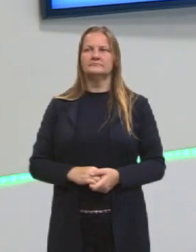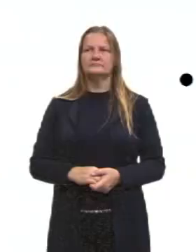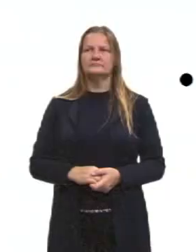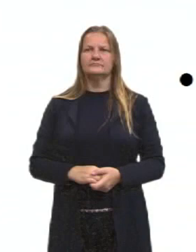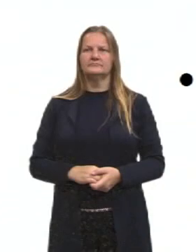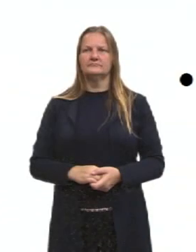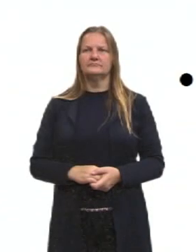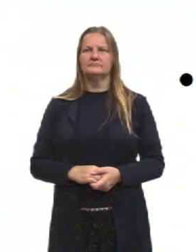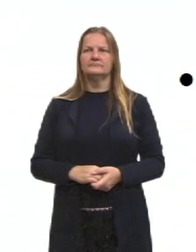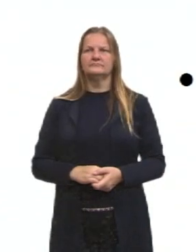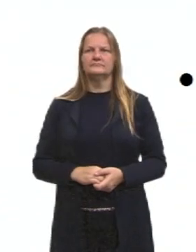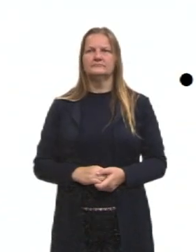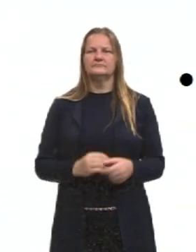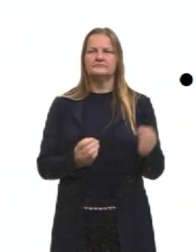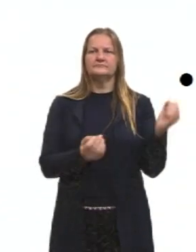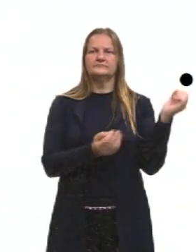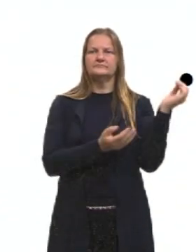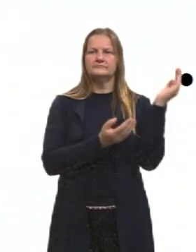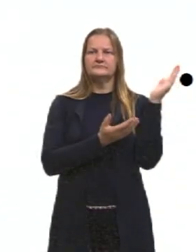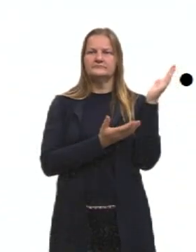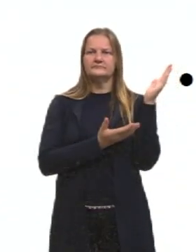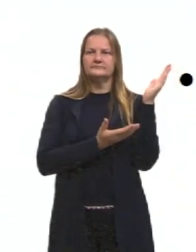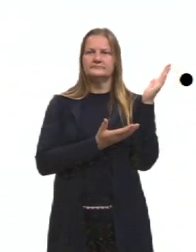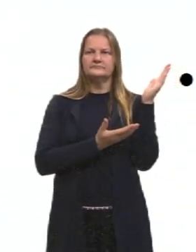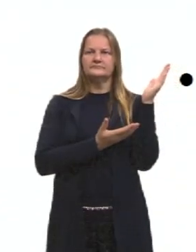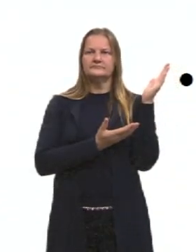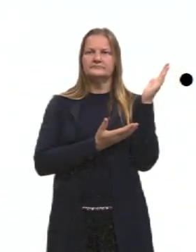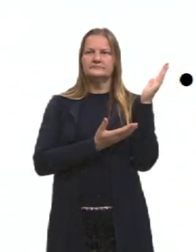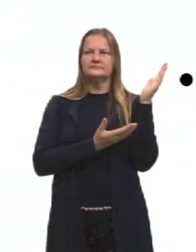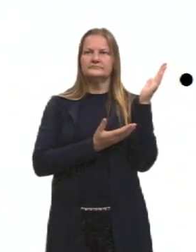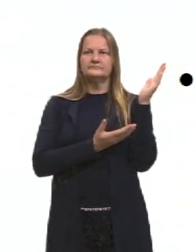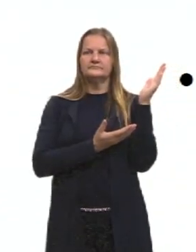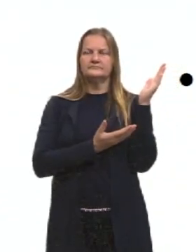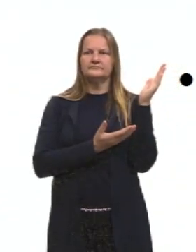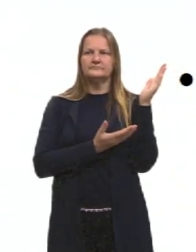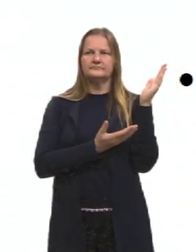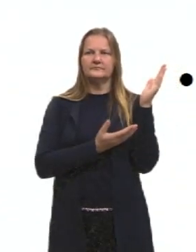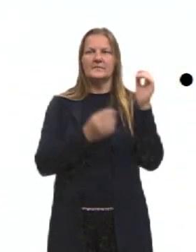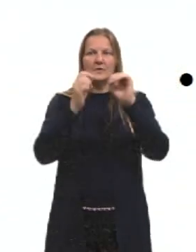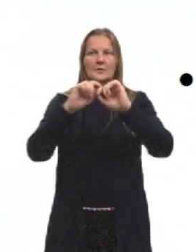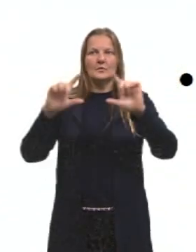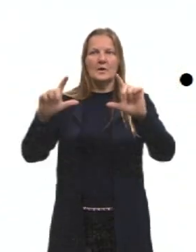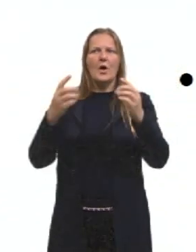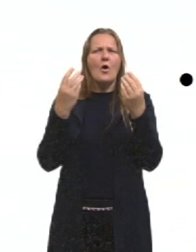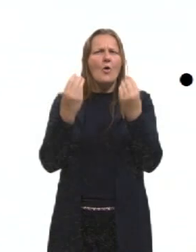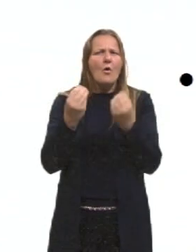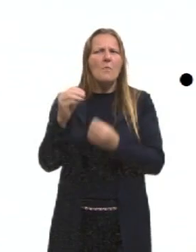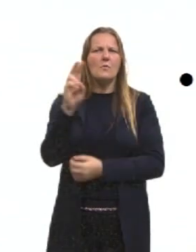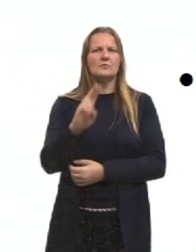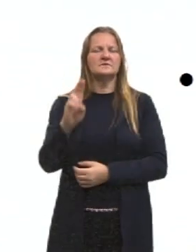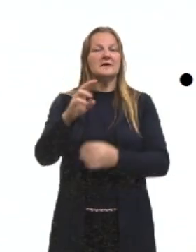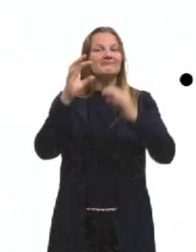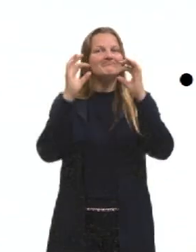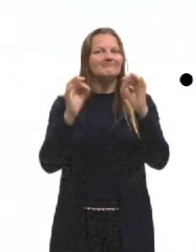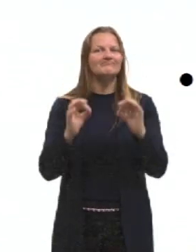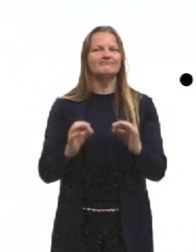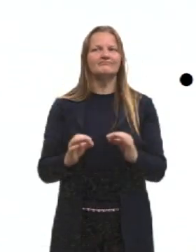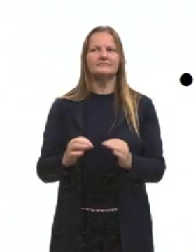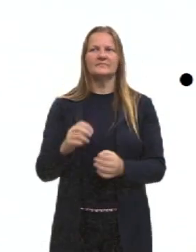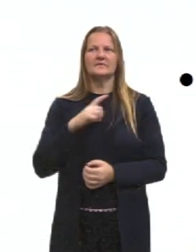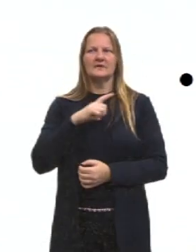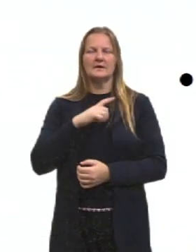ligados e atentos à nossa redação top, nós temos na nossa tela como usar corretamente